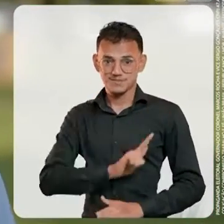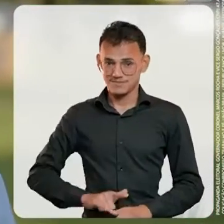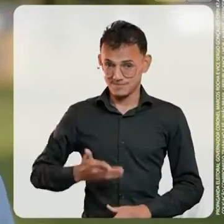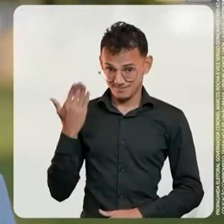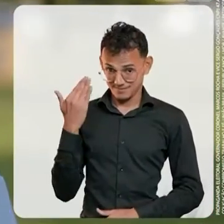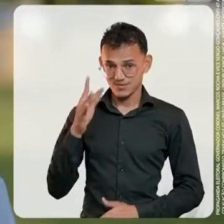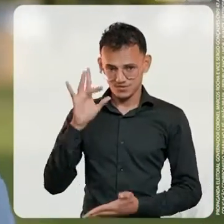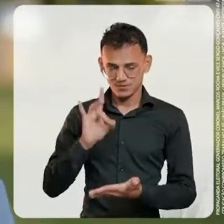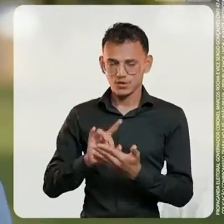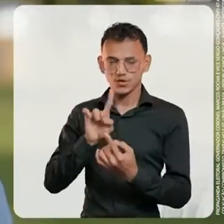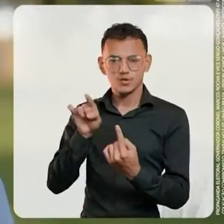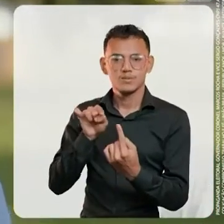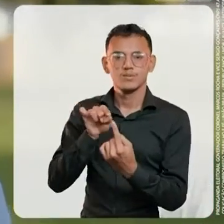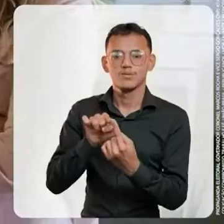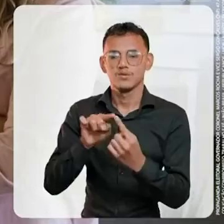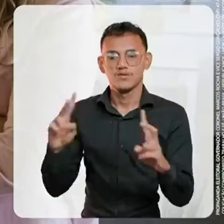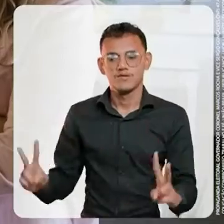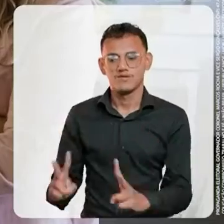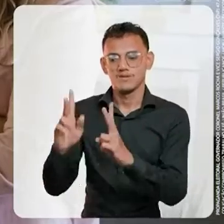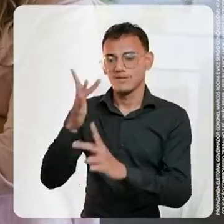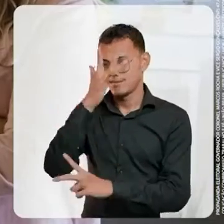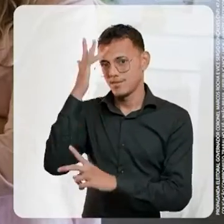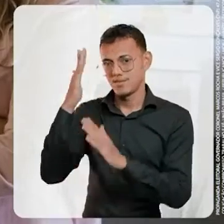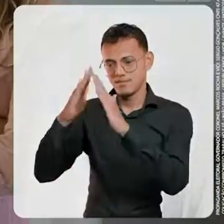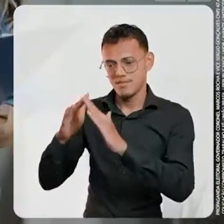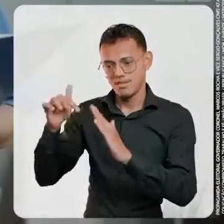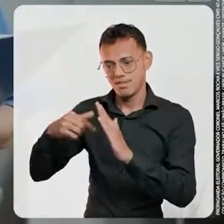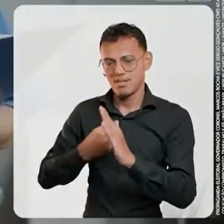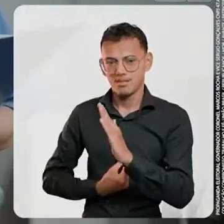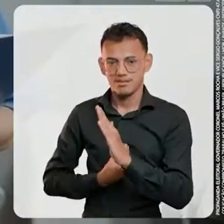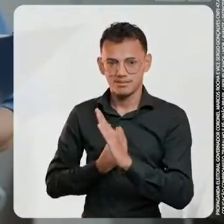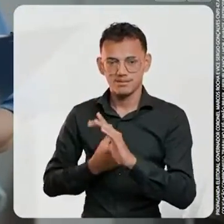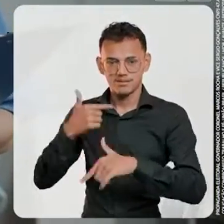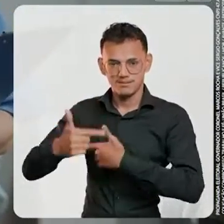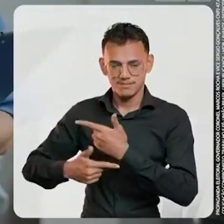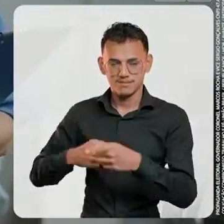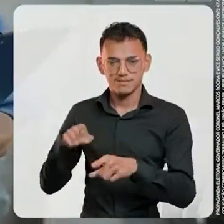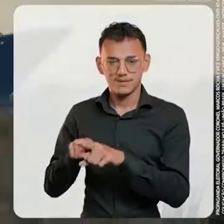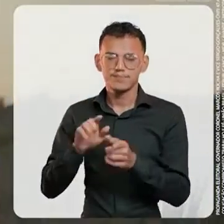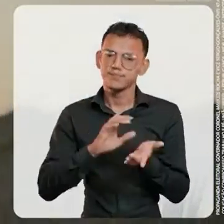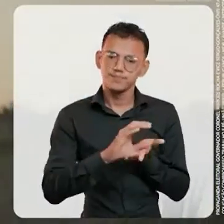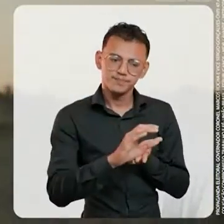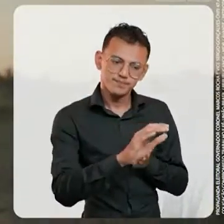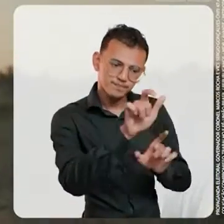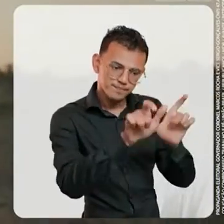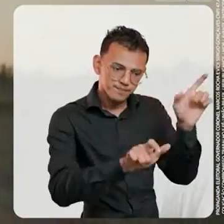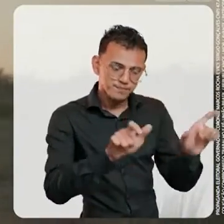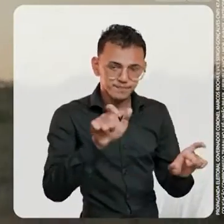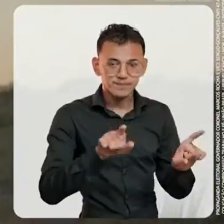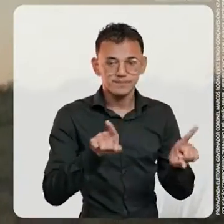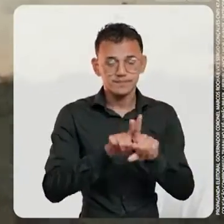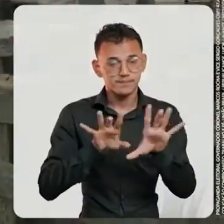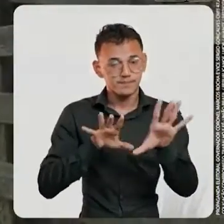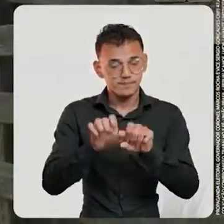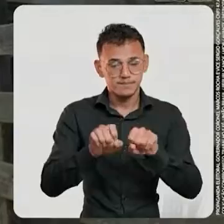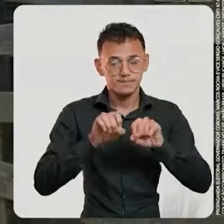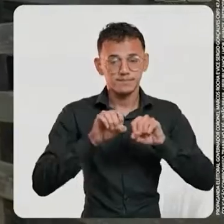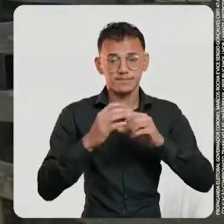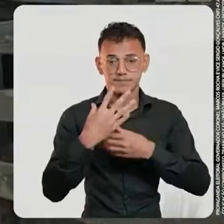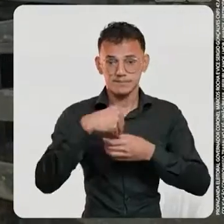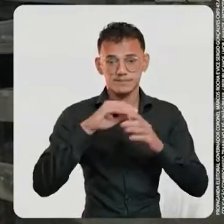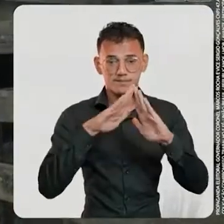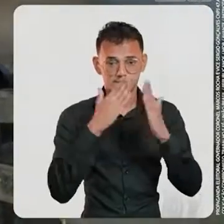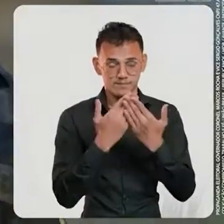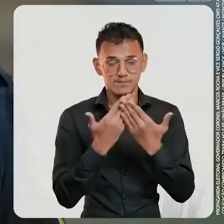foi todo voltado para a valorização das pessoas que aqui moram e trabalham. Investimos no cidadão, na formação educacional, na